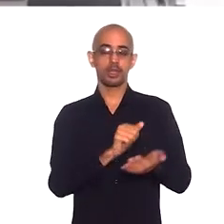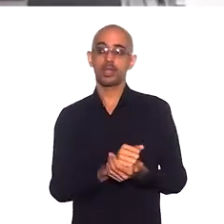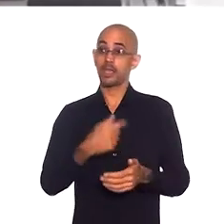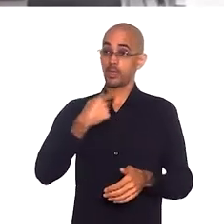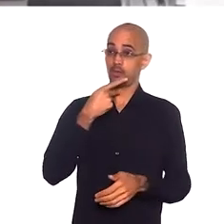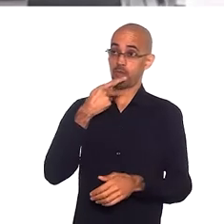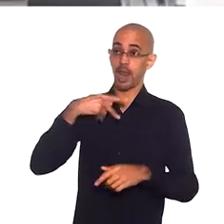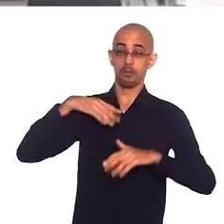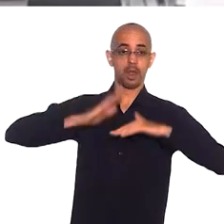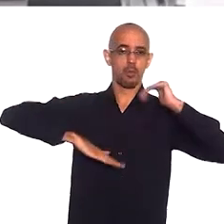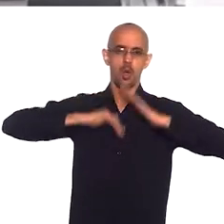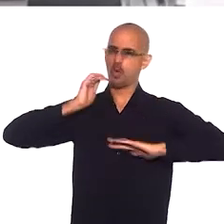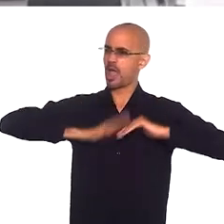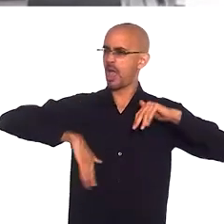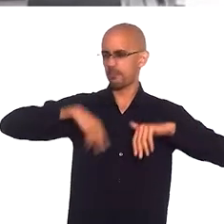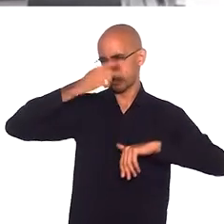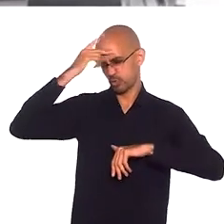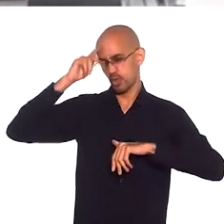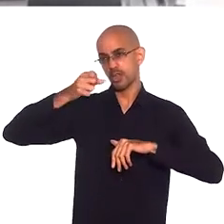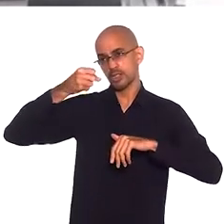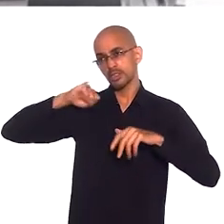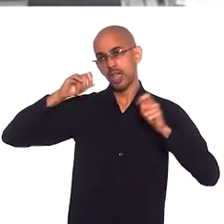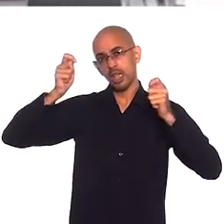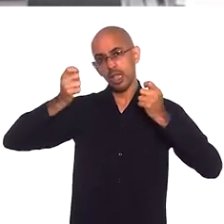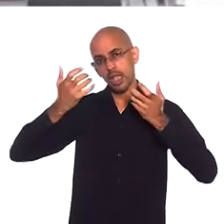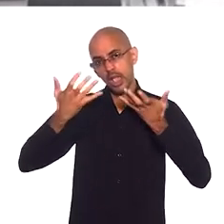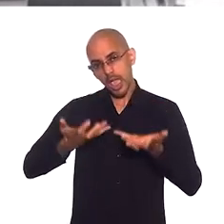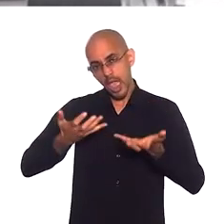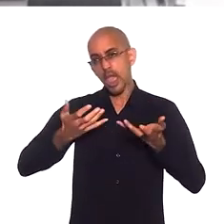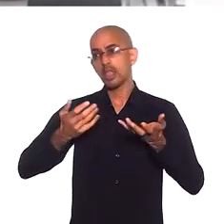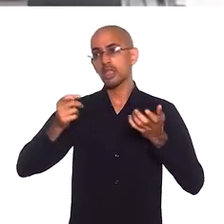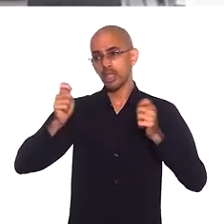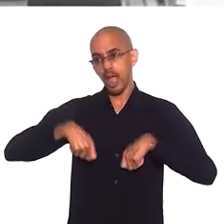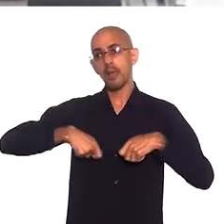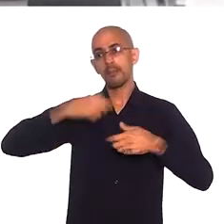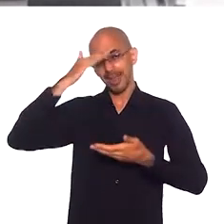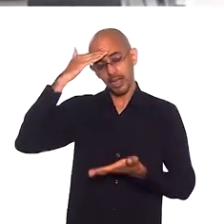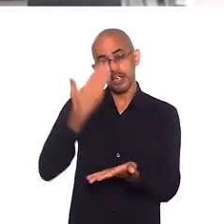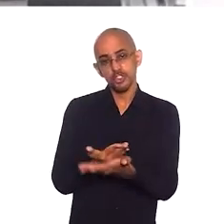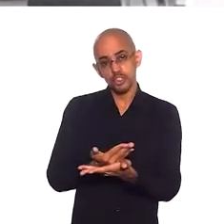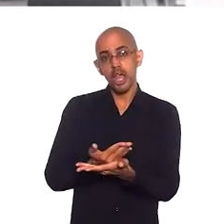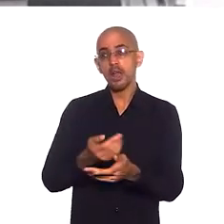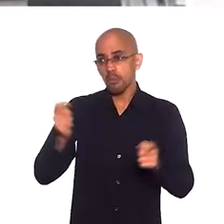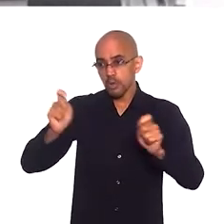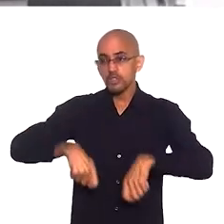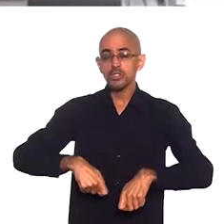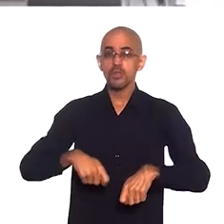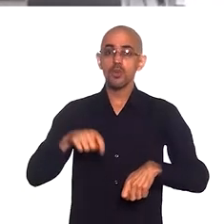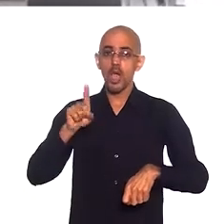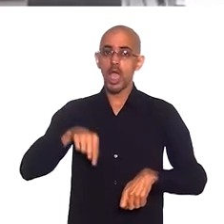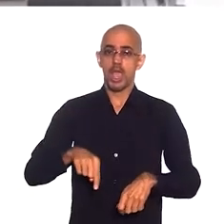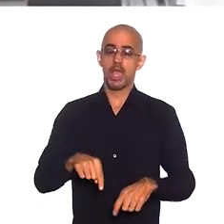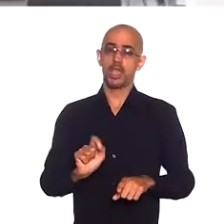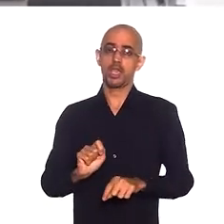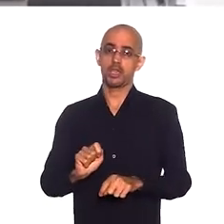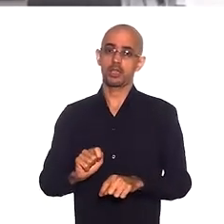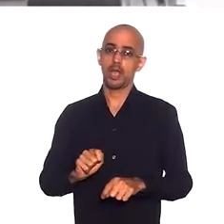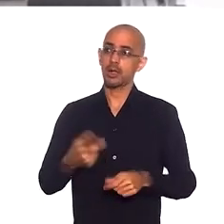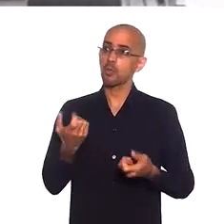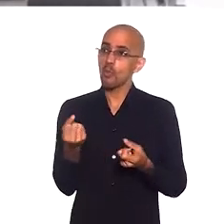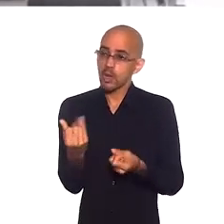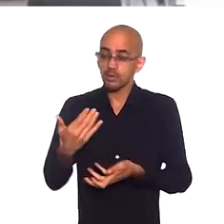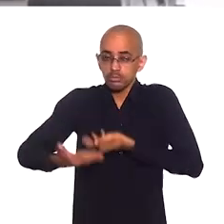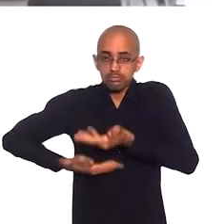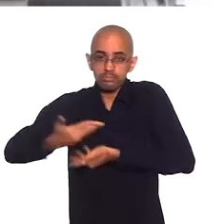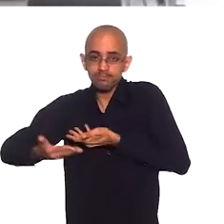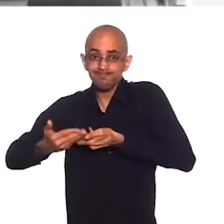pra quem quer acreditar em outras possibilidades, e aonde o companheirismo conta, é possível qualquer